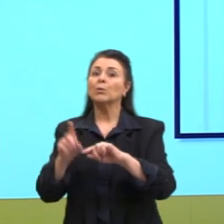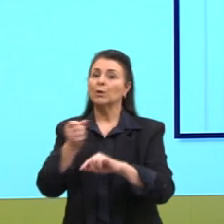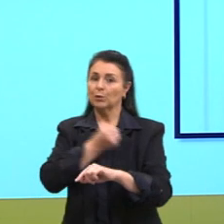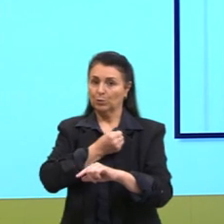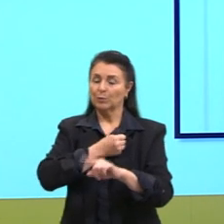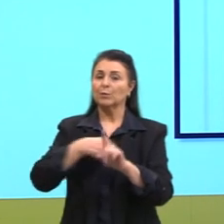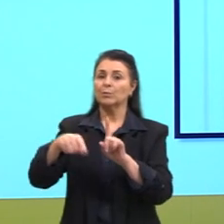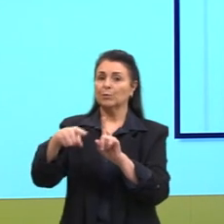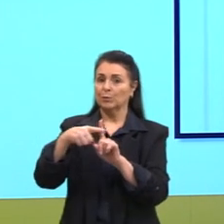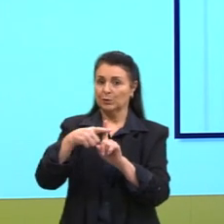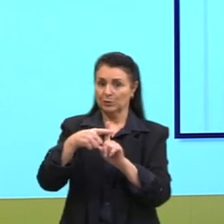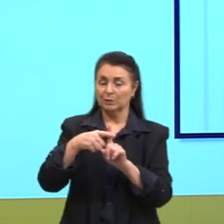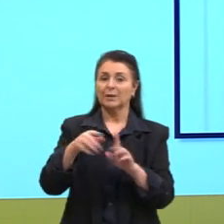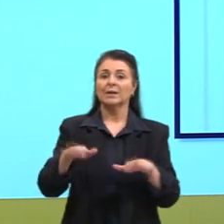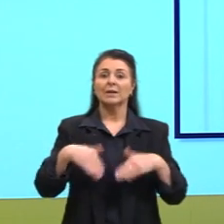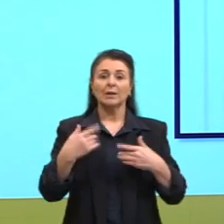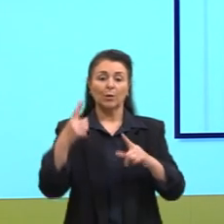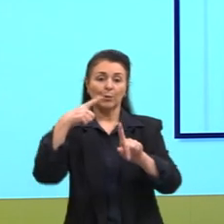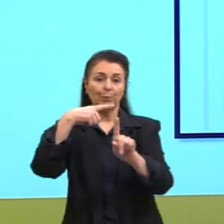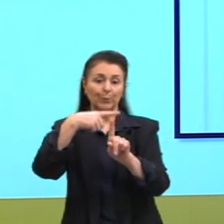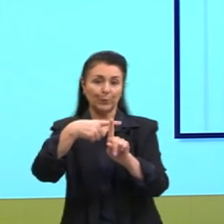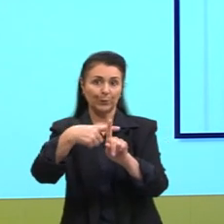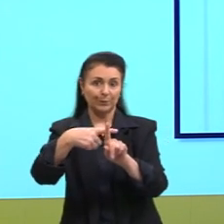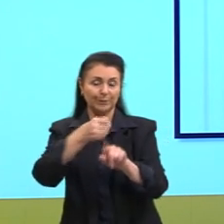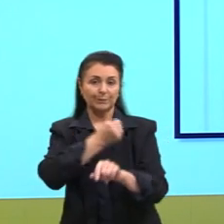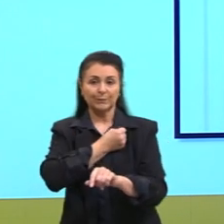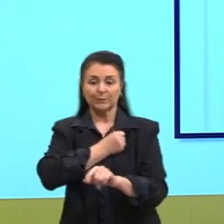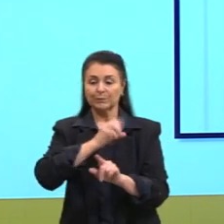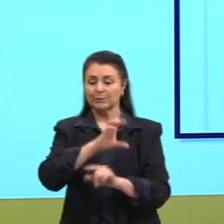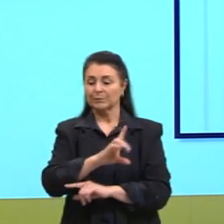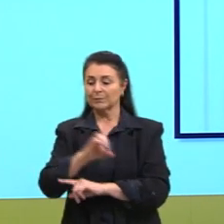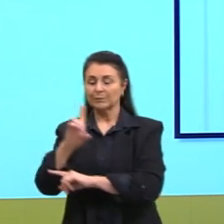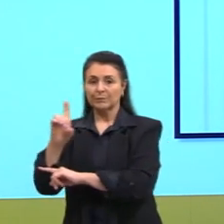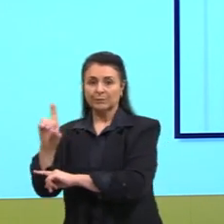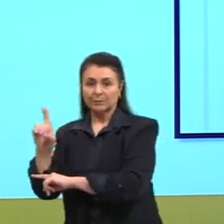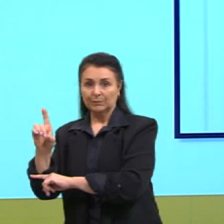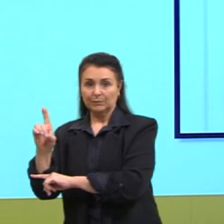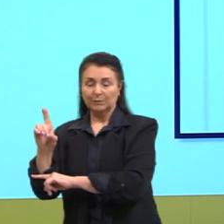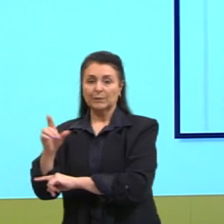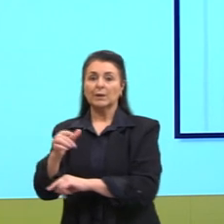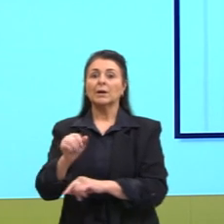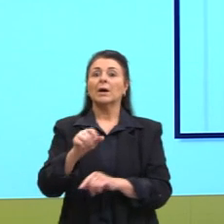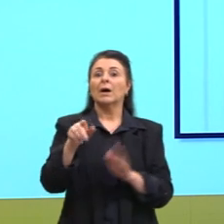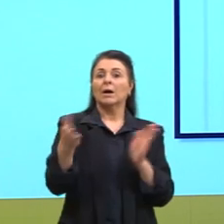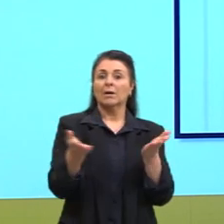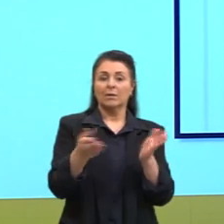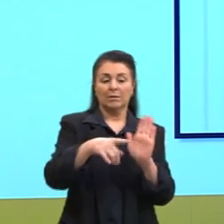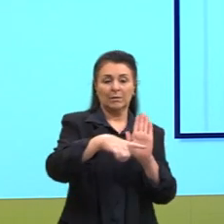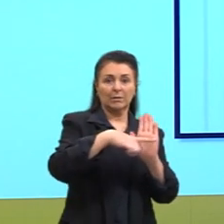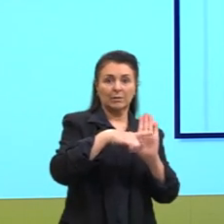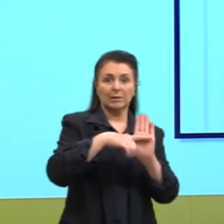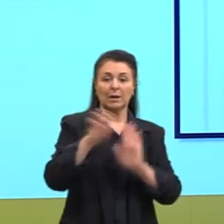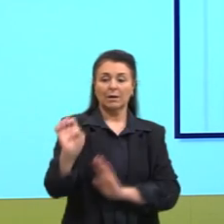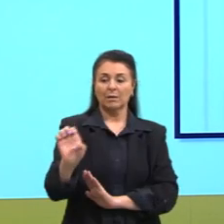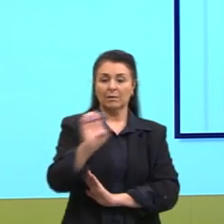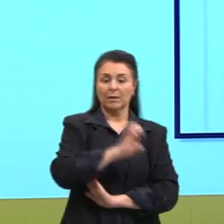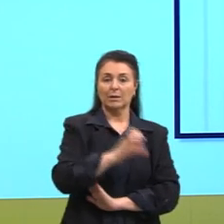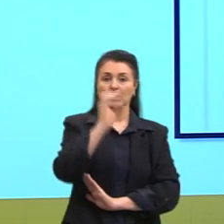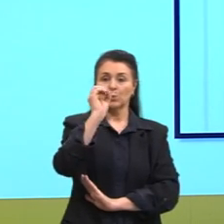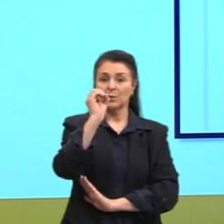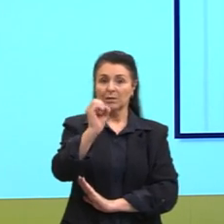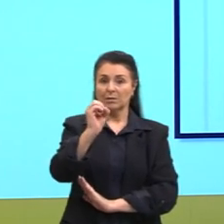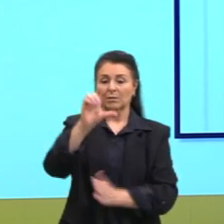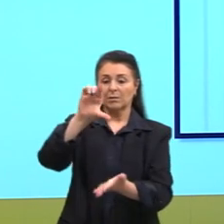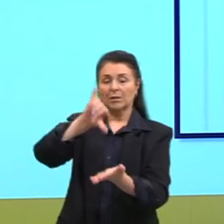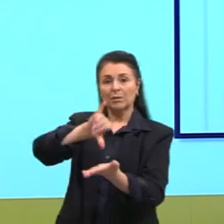números positivos à direita, do zero, é bom afirmar isso, e números negativos, então, à esquerda, do zero. E